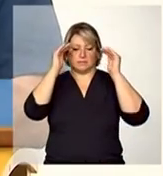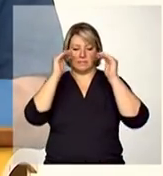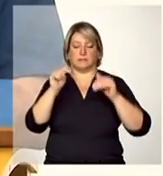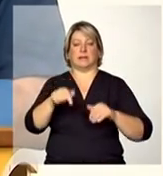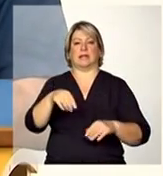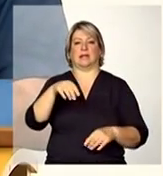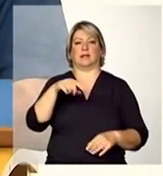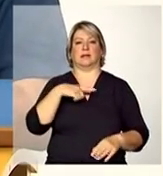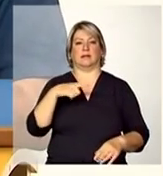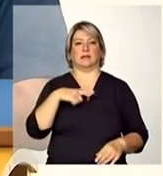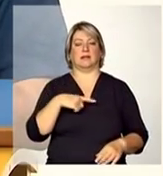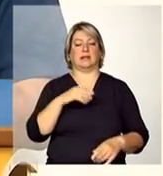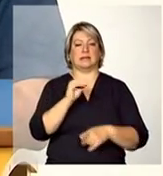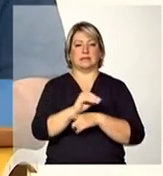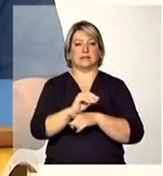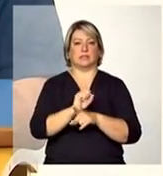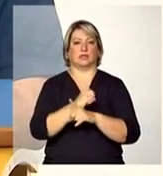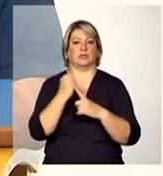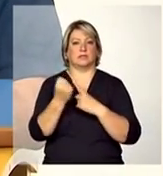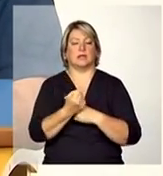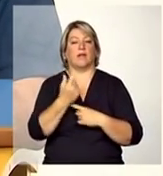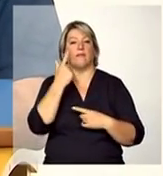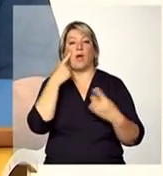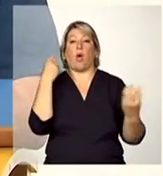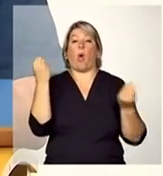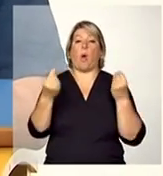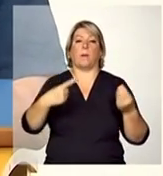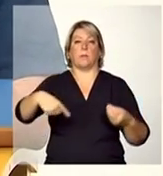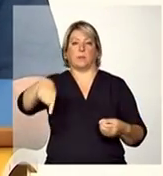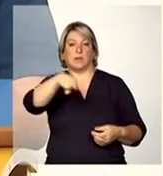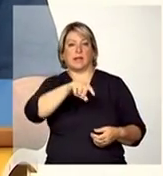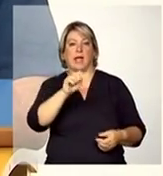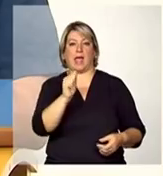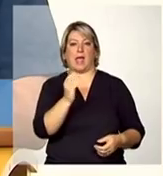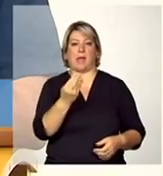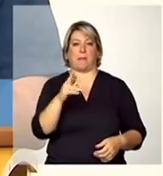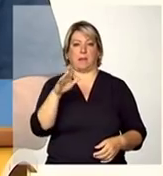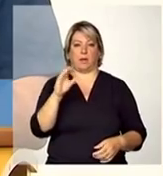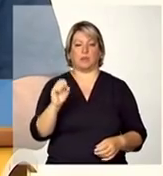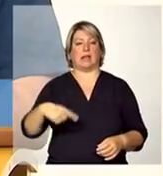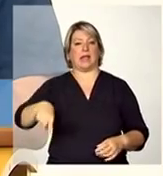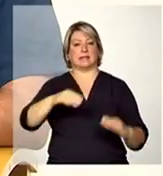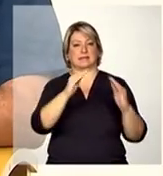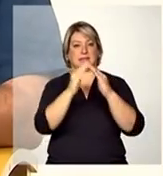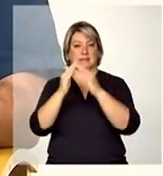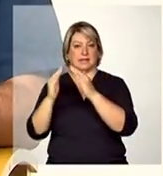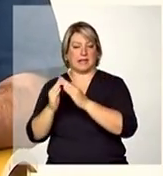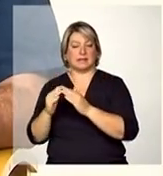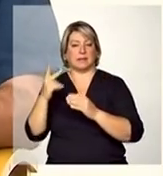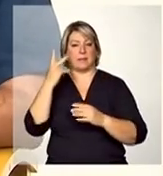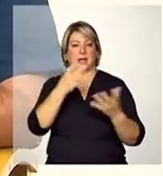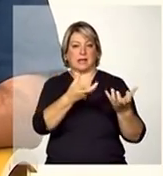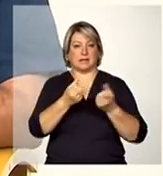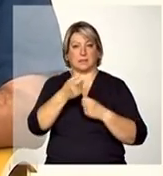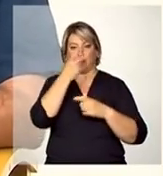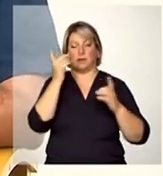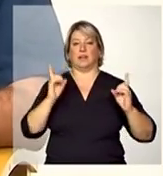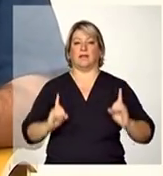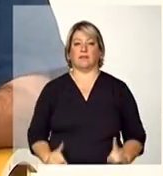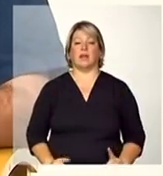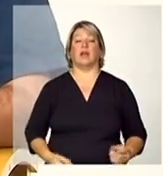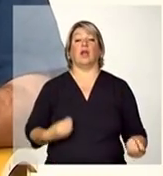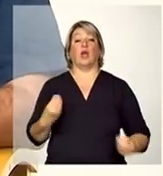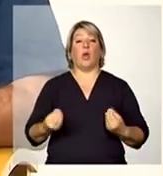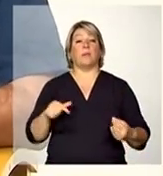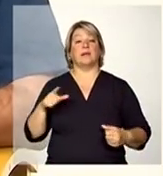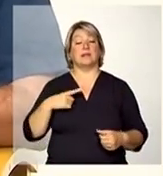que a assistência social está vendo esses abrigos de acolhimento institucional para pessoas com deficiência e como que está esse processo no